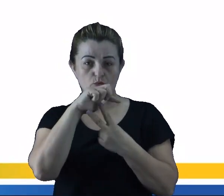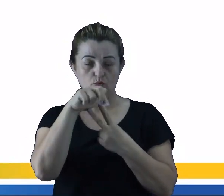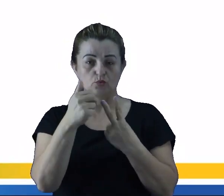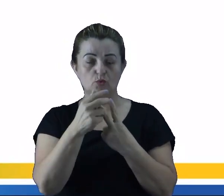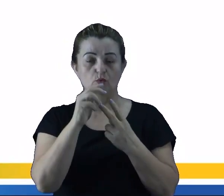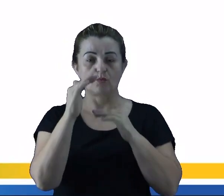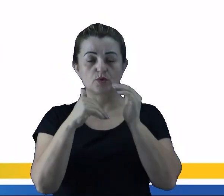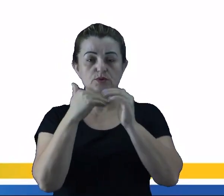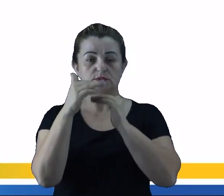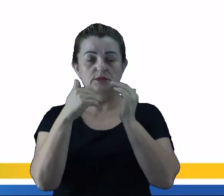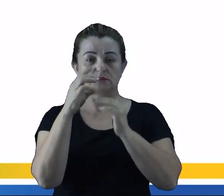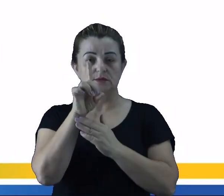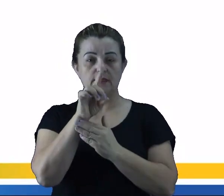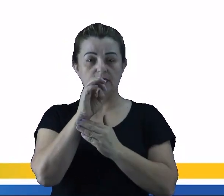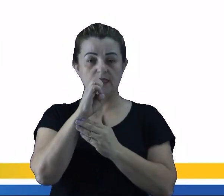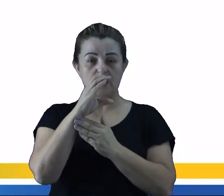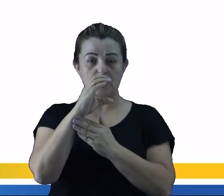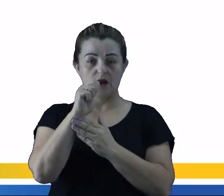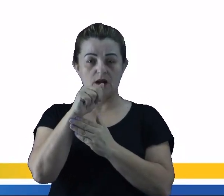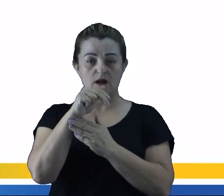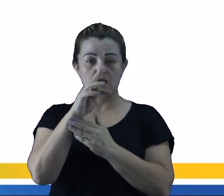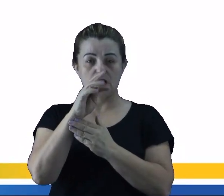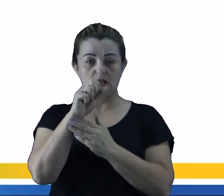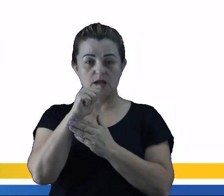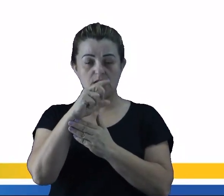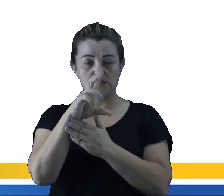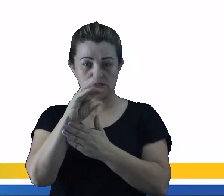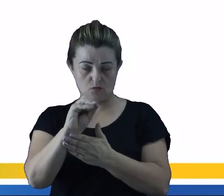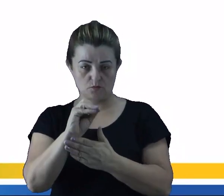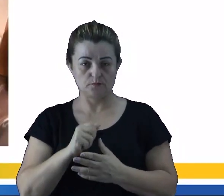decantação entre dois líquidos diferentes.